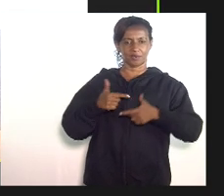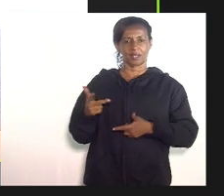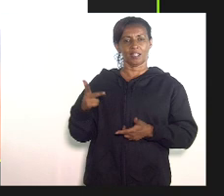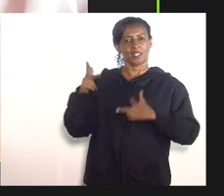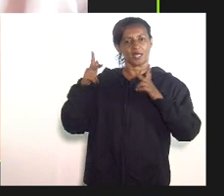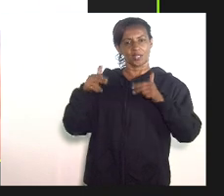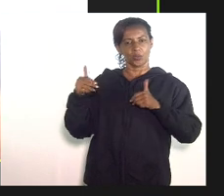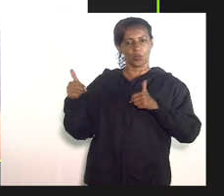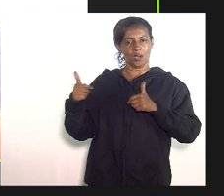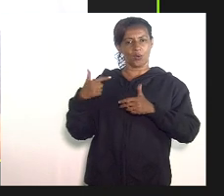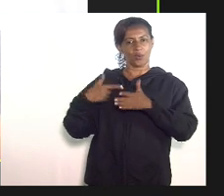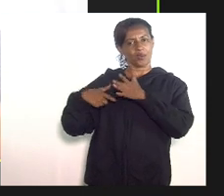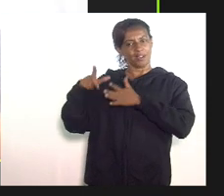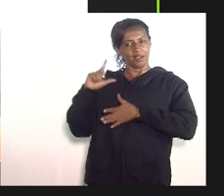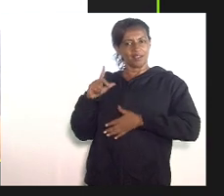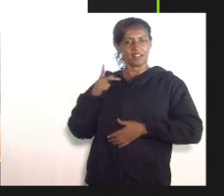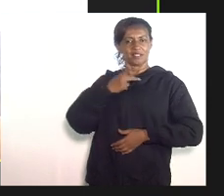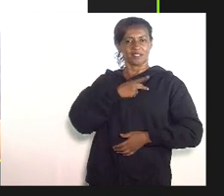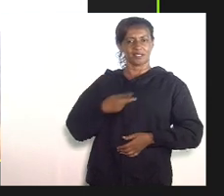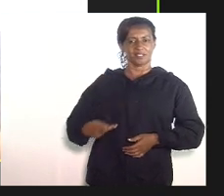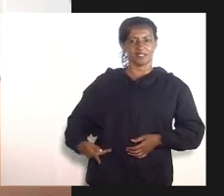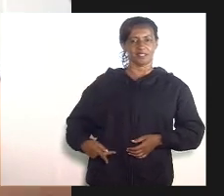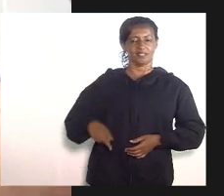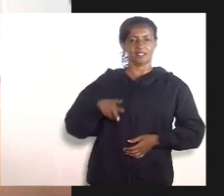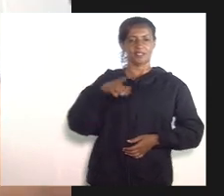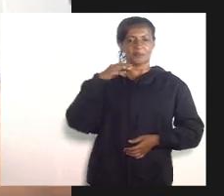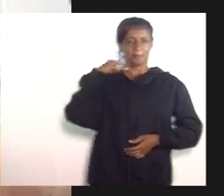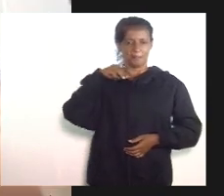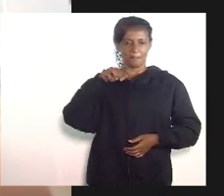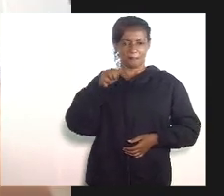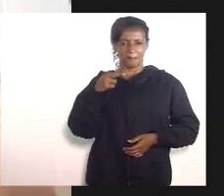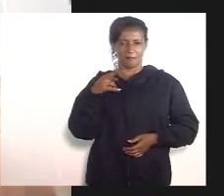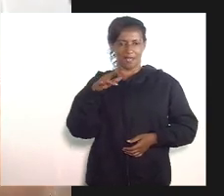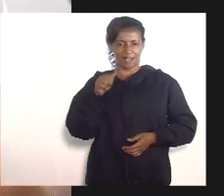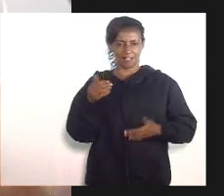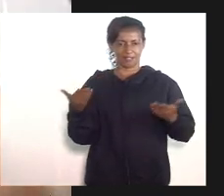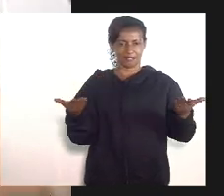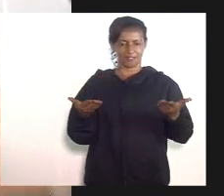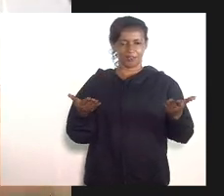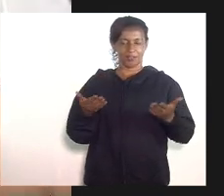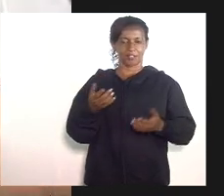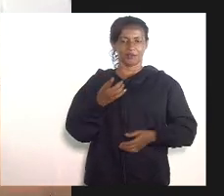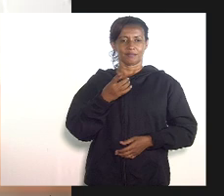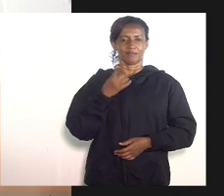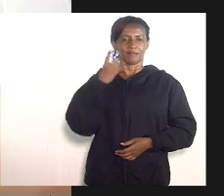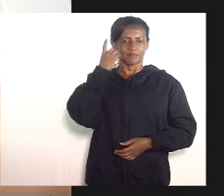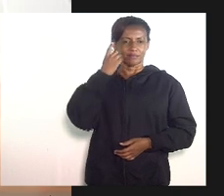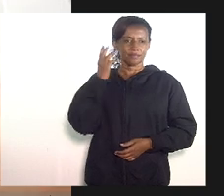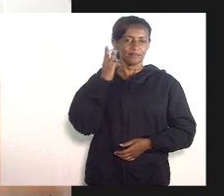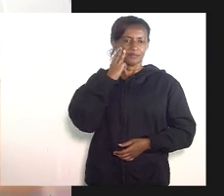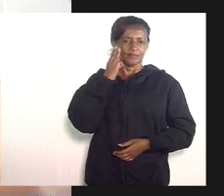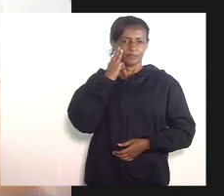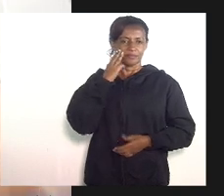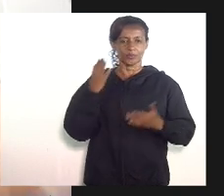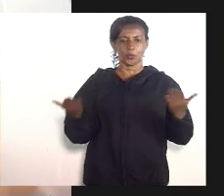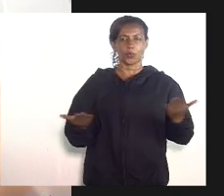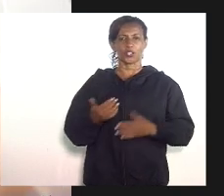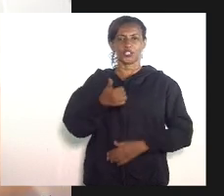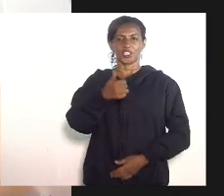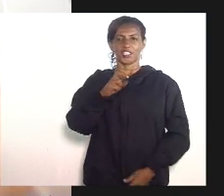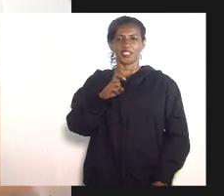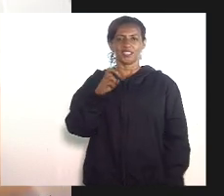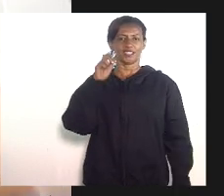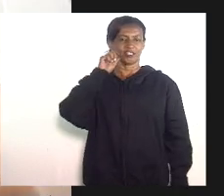que antecedeu Marta Rocha deputado Valdeque hoje dia 15 de abril